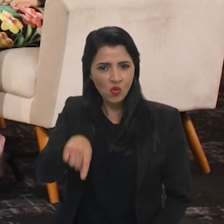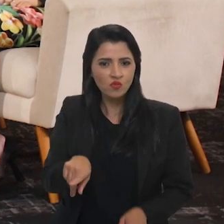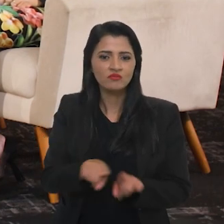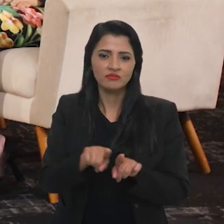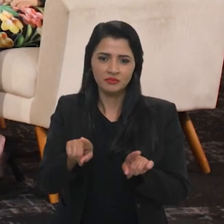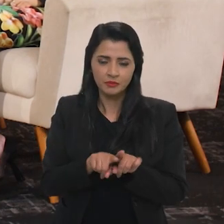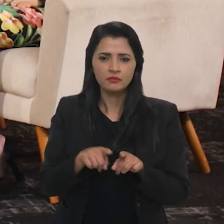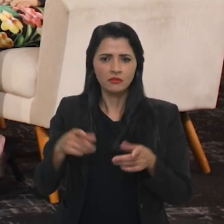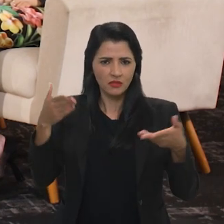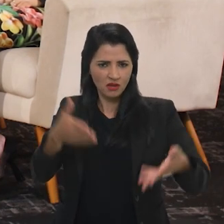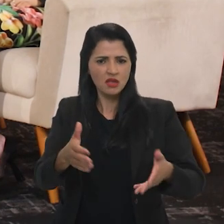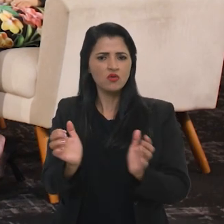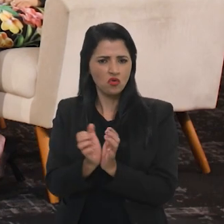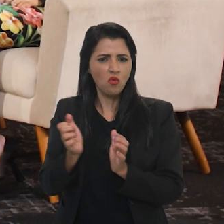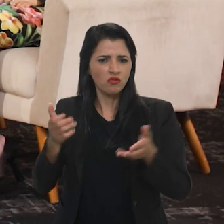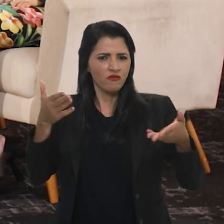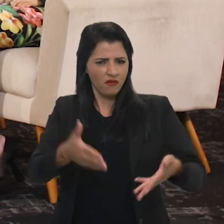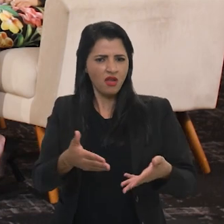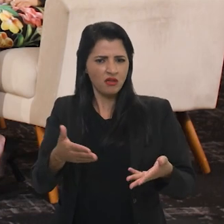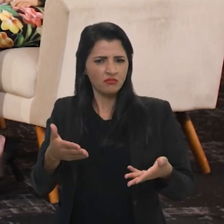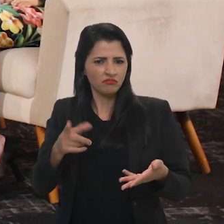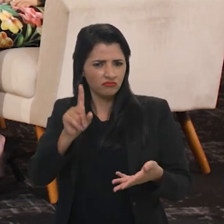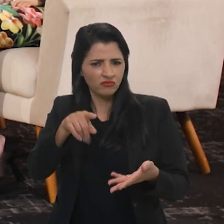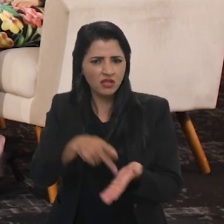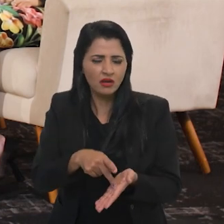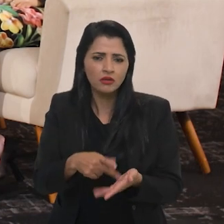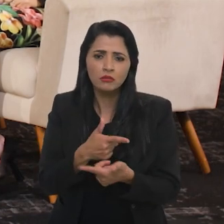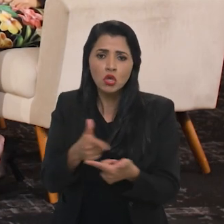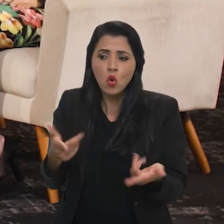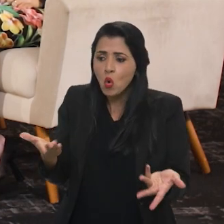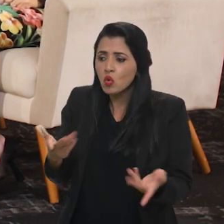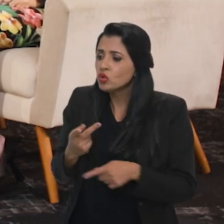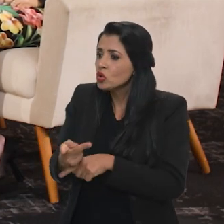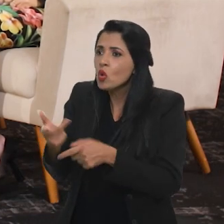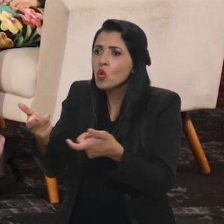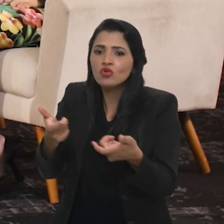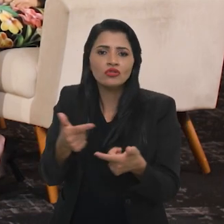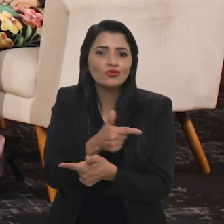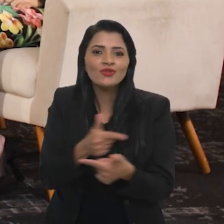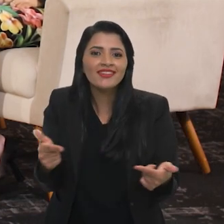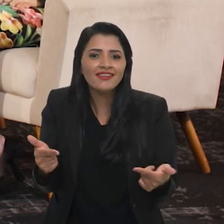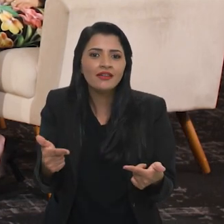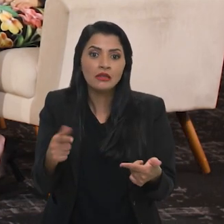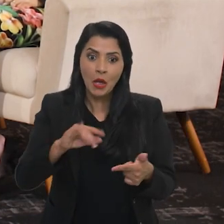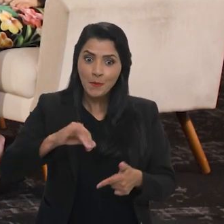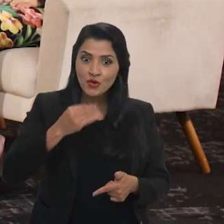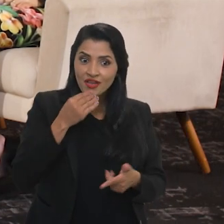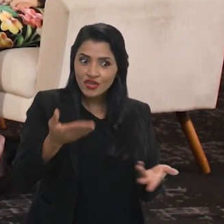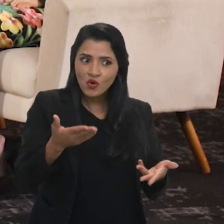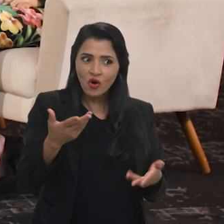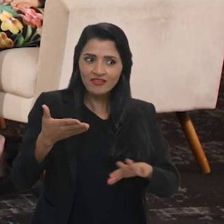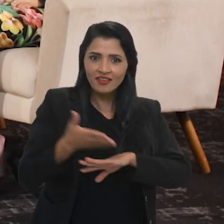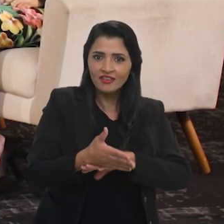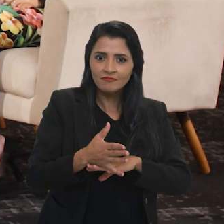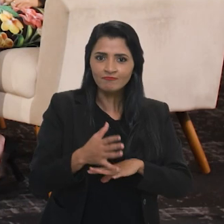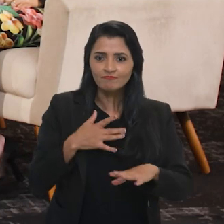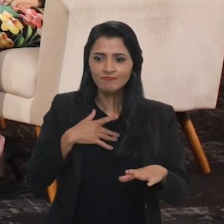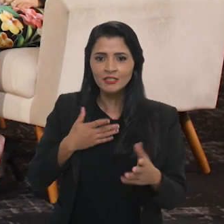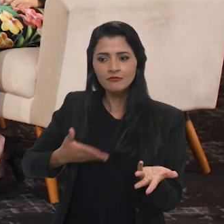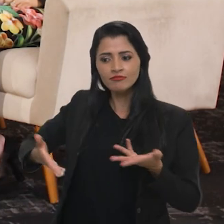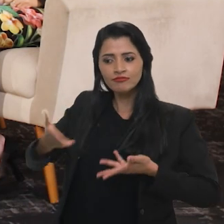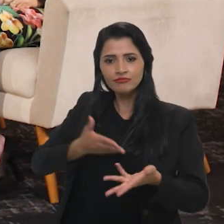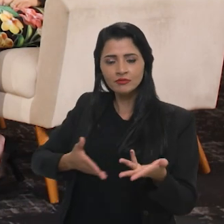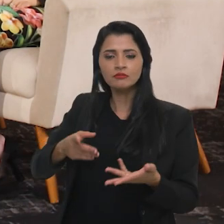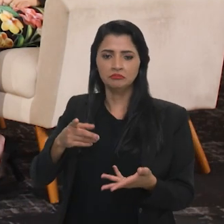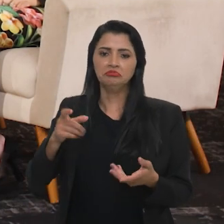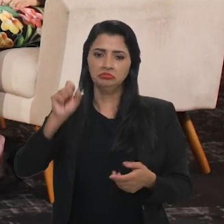ela vem participando ativamente, porque, afinal de contas, eles hoje não têm a quem recorrer. Vai ser justamente a oportunidade que eles têm de serem ouvidos, né? Sim, estão